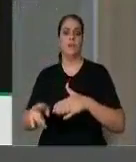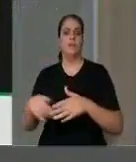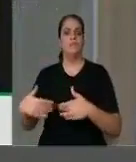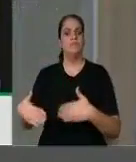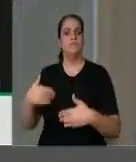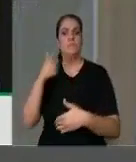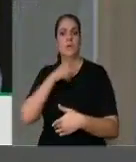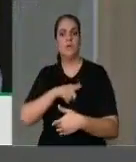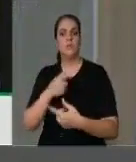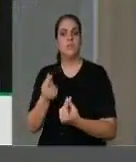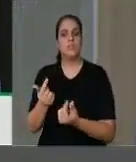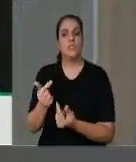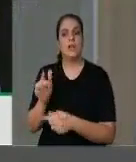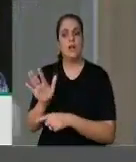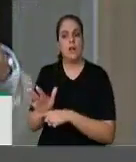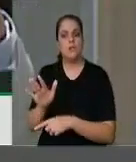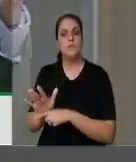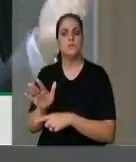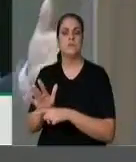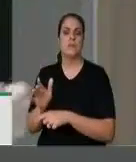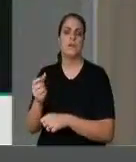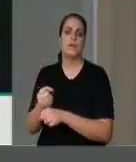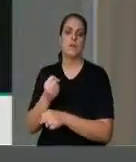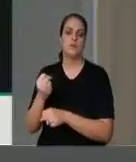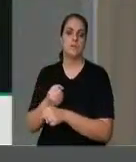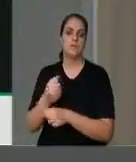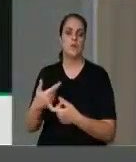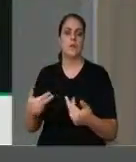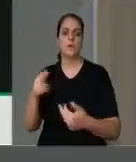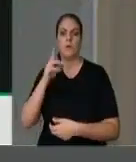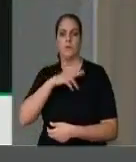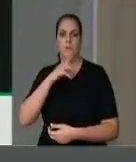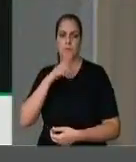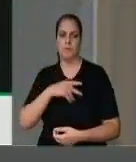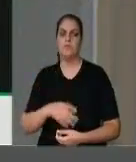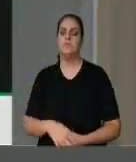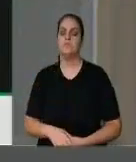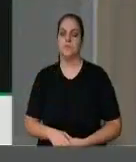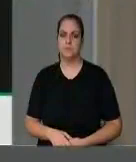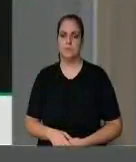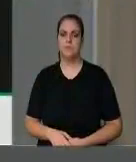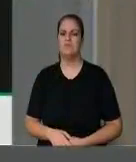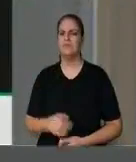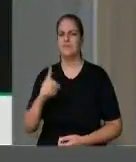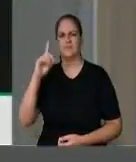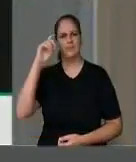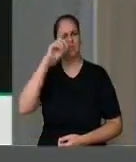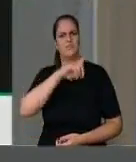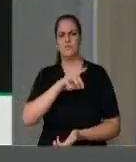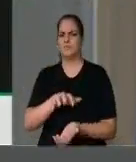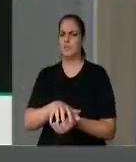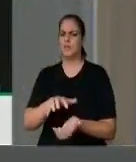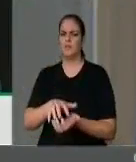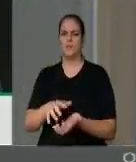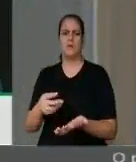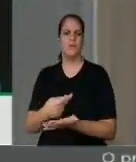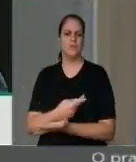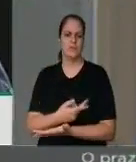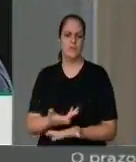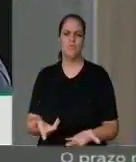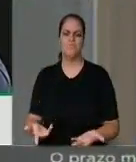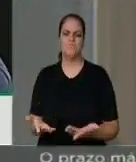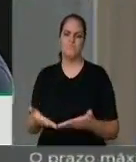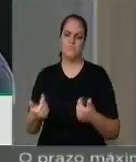de receita e de recurso para fazer frente à reconstrução dos municípios. Essa realidade é dramática em Pernambuco, portanto, eu peço o apoio